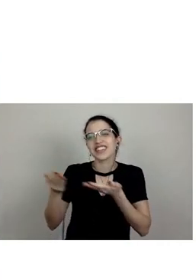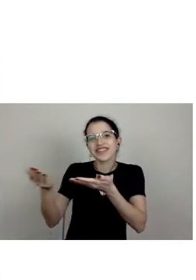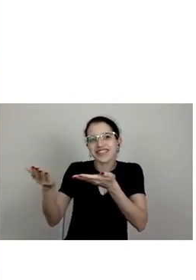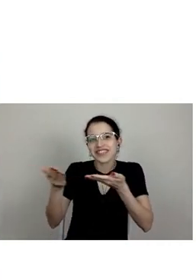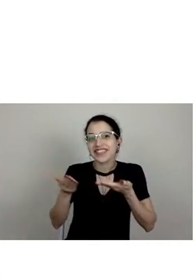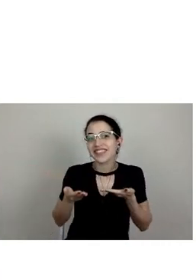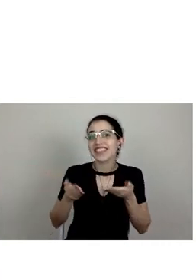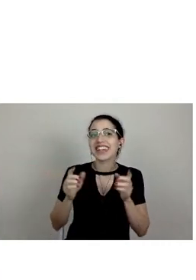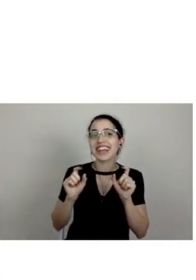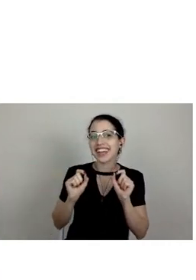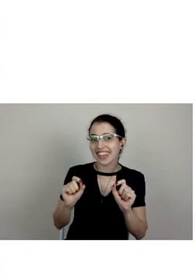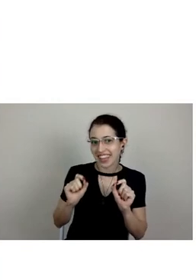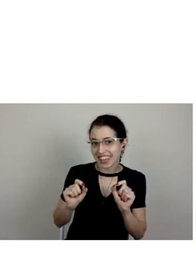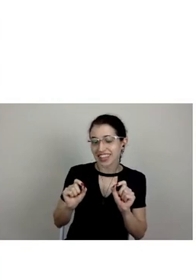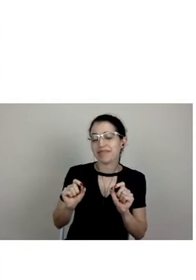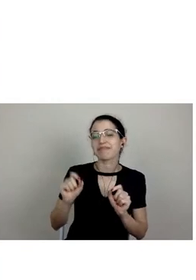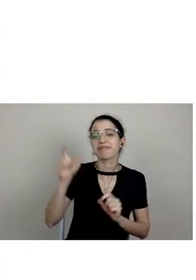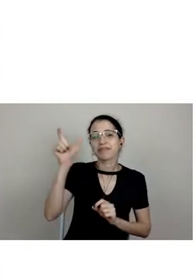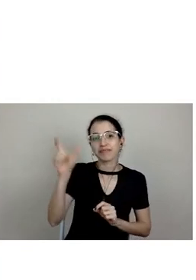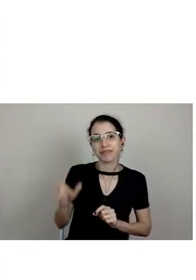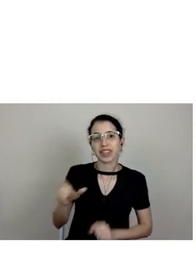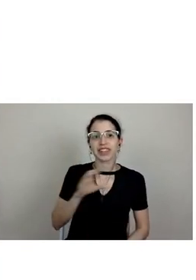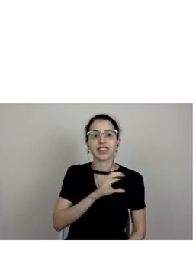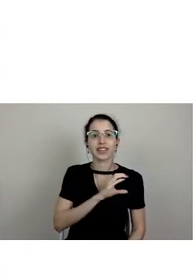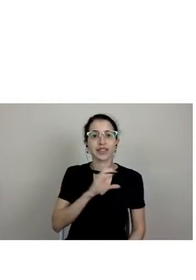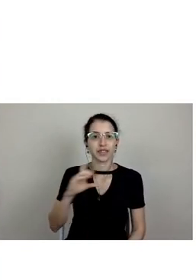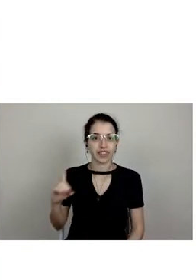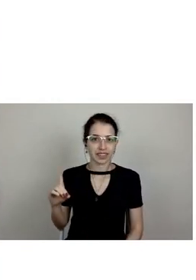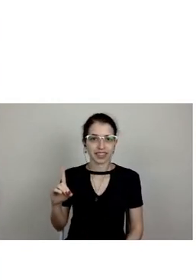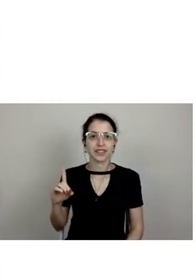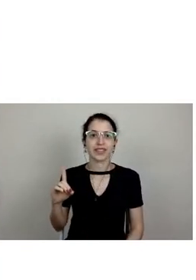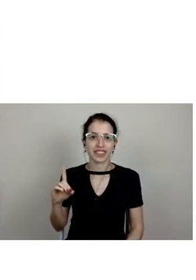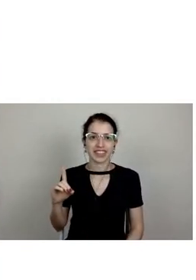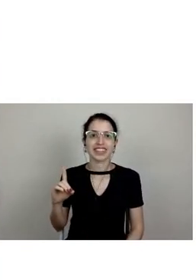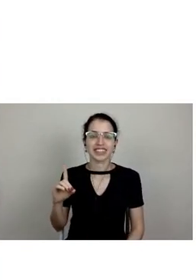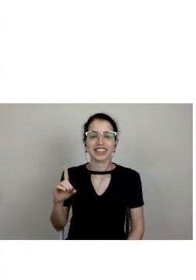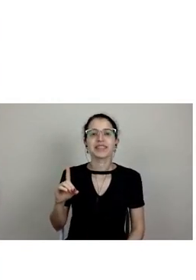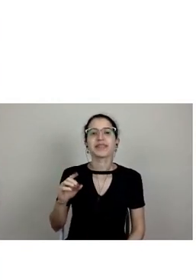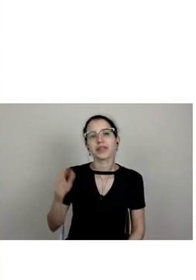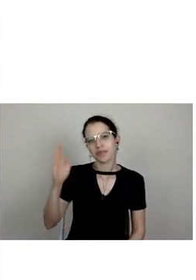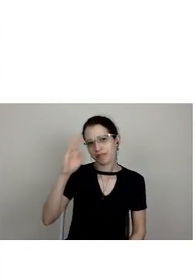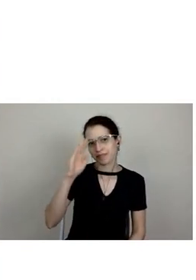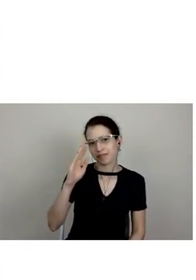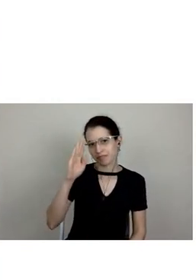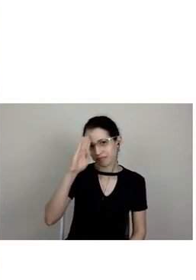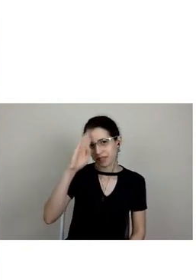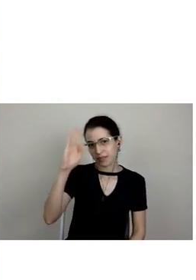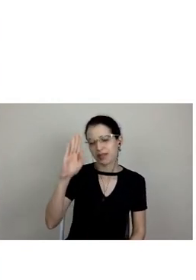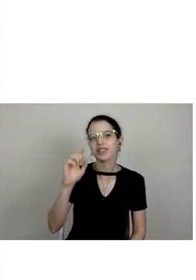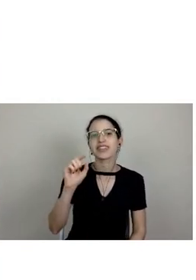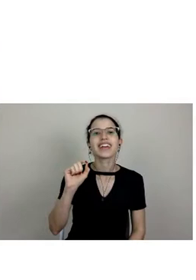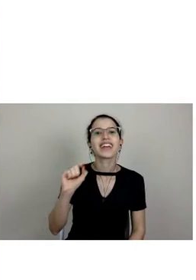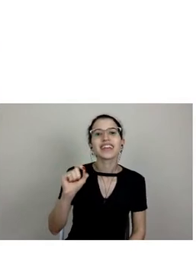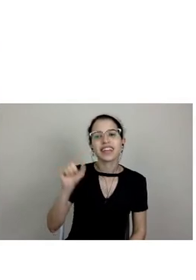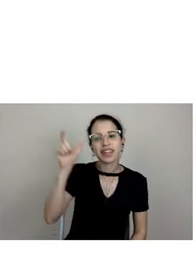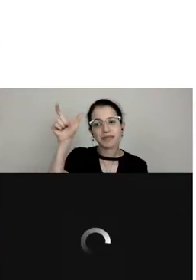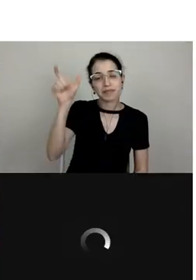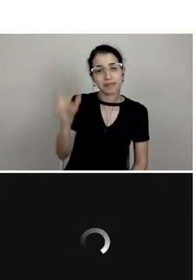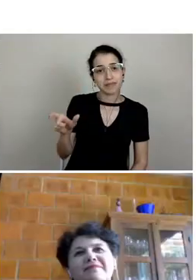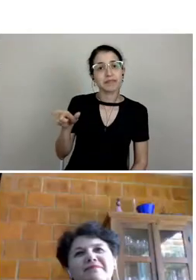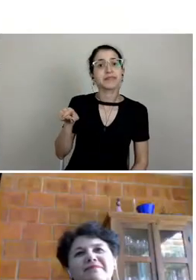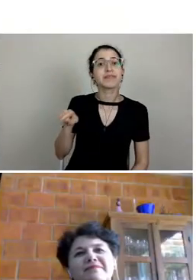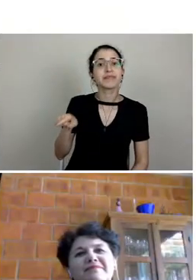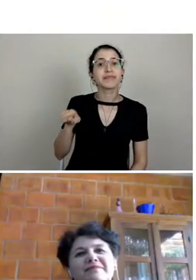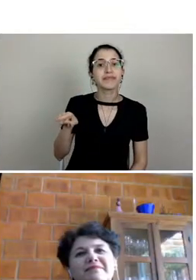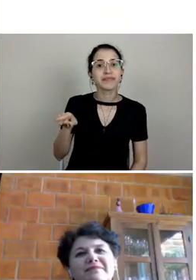coordenadores do Comitê Gestor da Pandemia, primeiramente a vice-reitora da Universidade Federal de